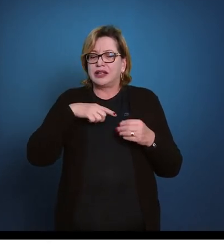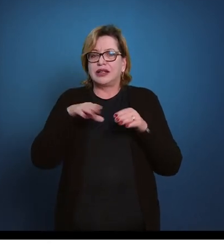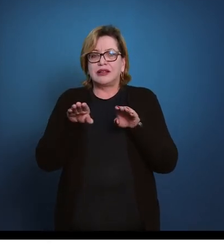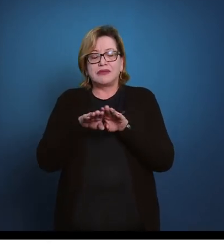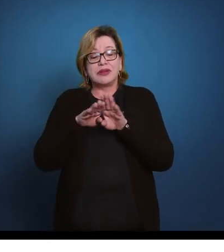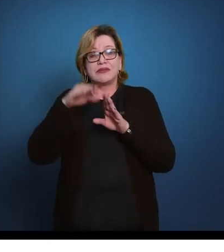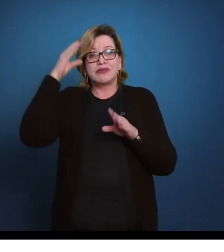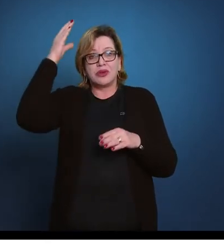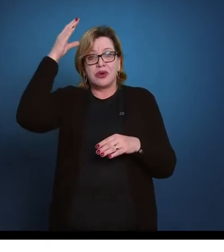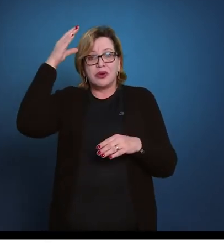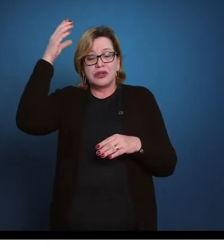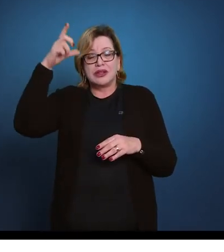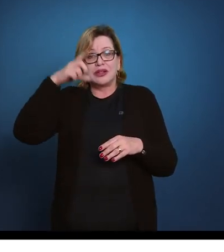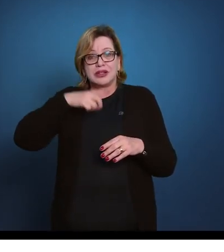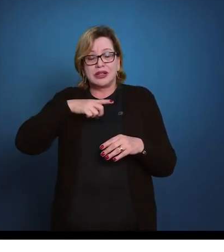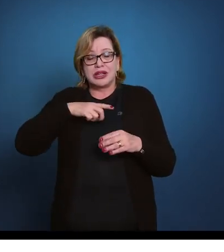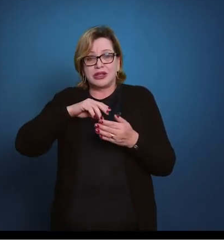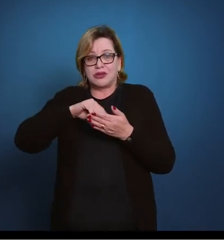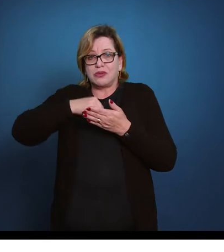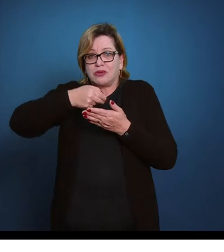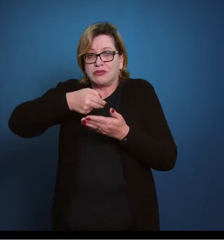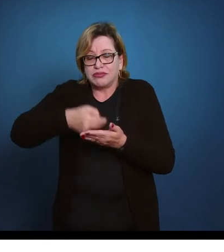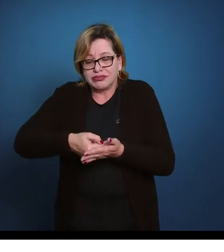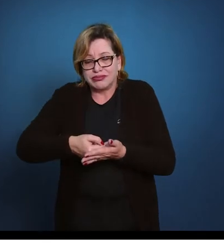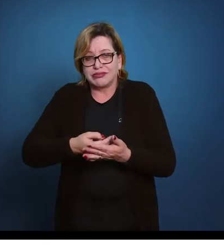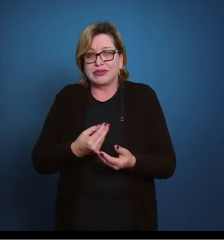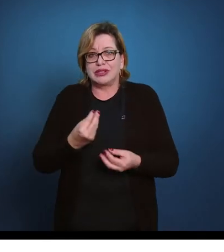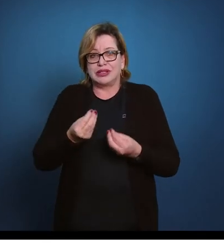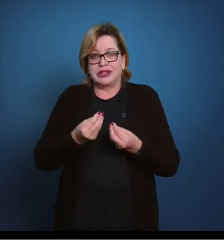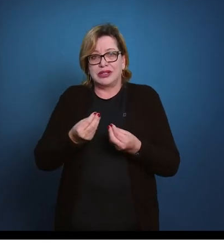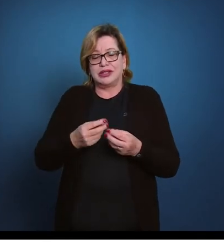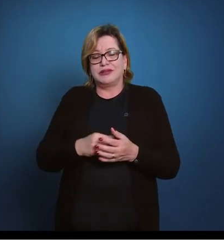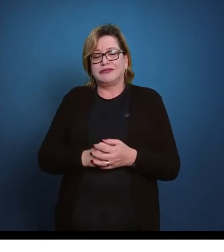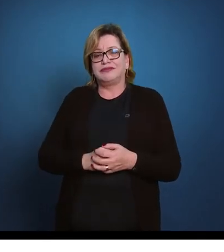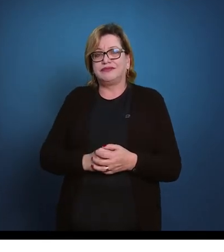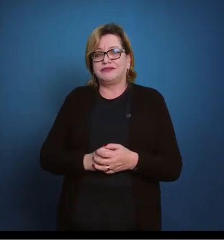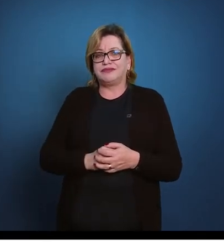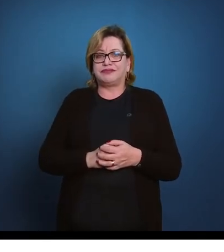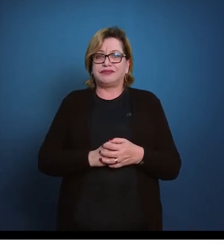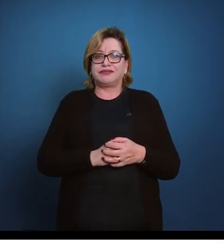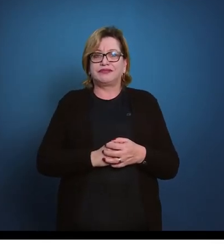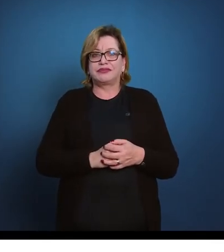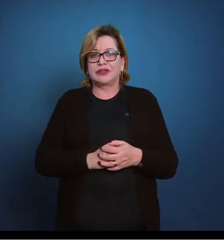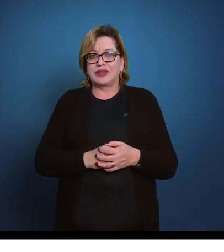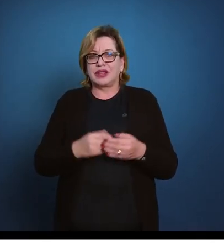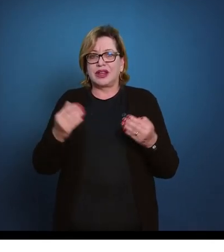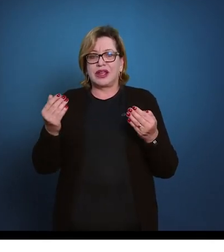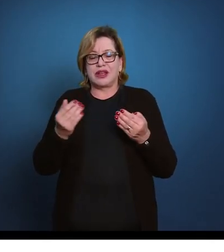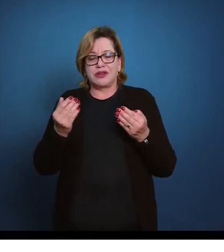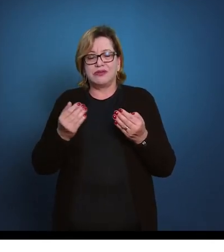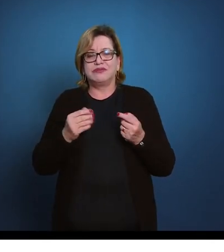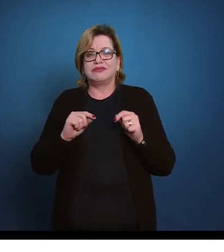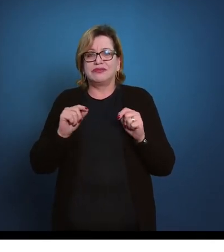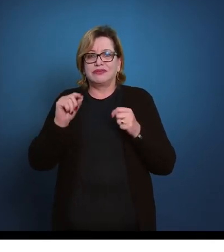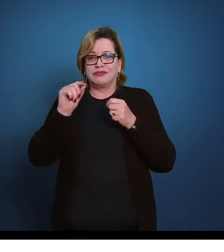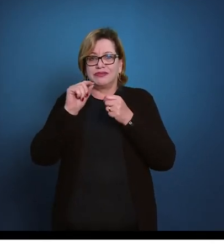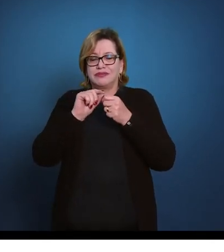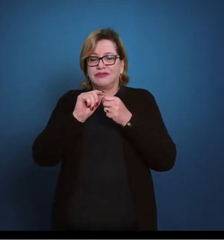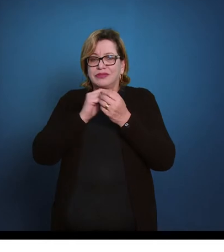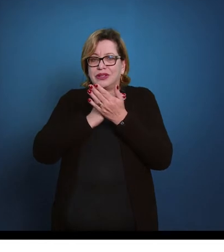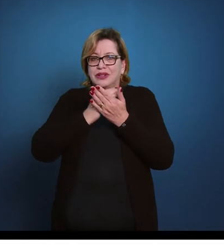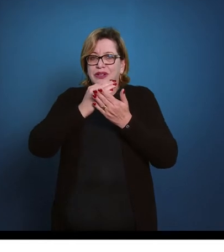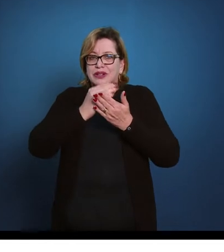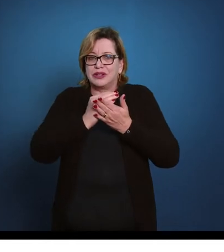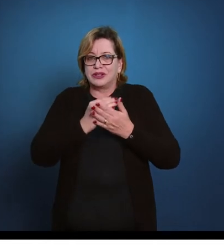ele vai ficar quando ele cair no momento da reversão, ao final do movimento. Nós vamos partir do